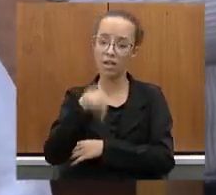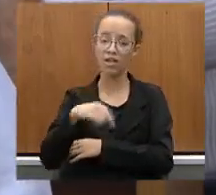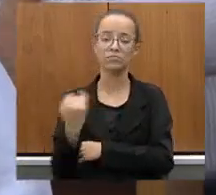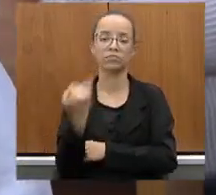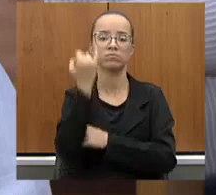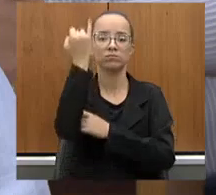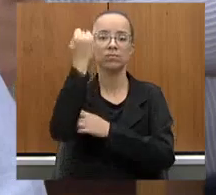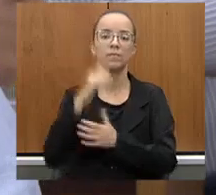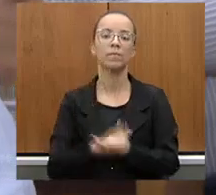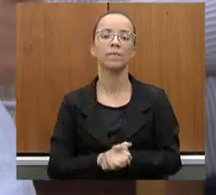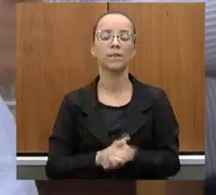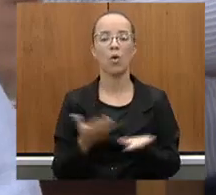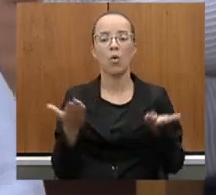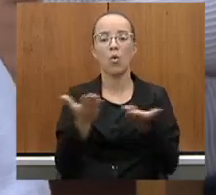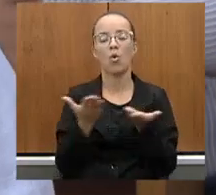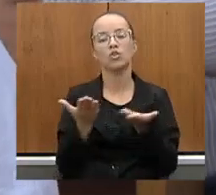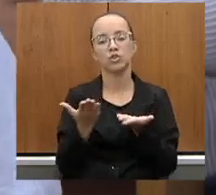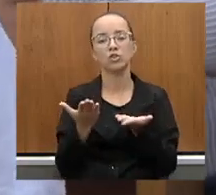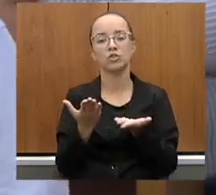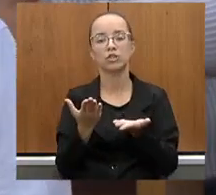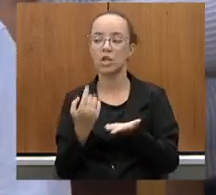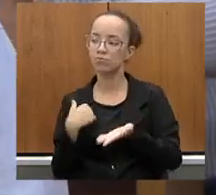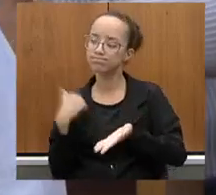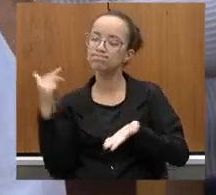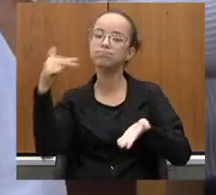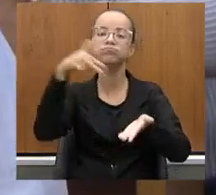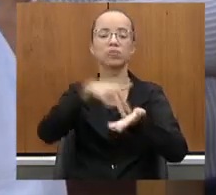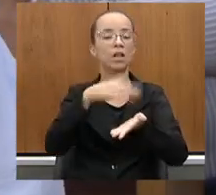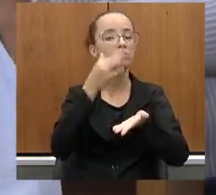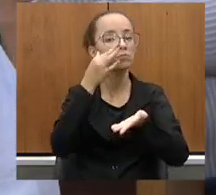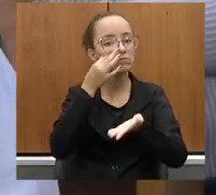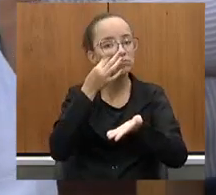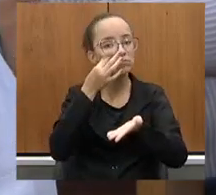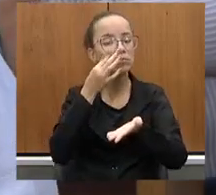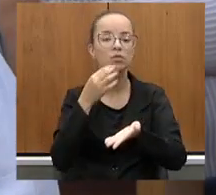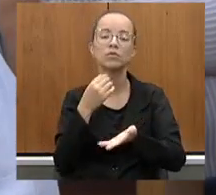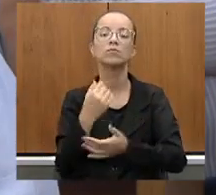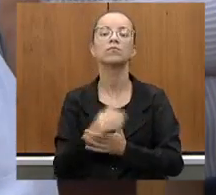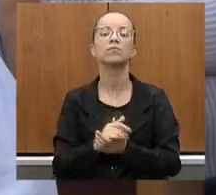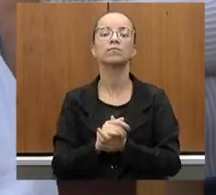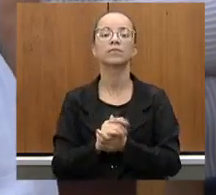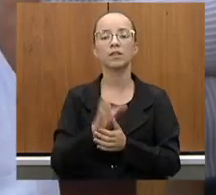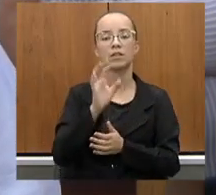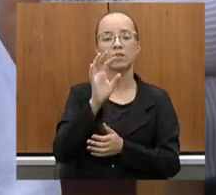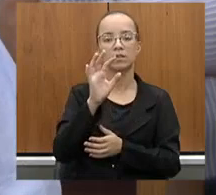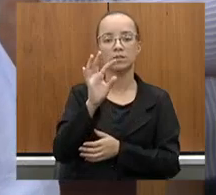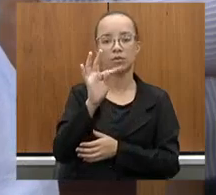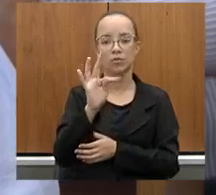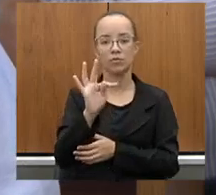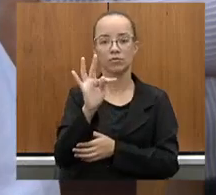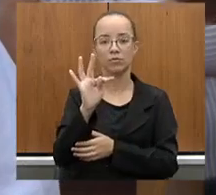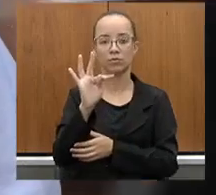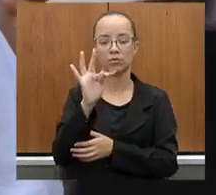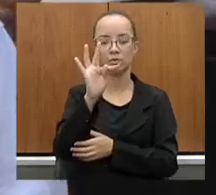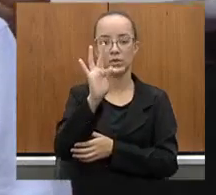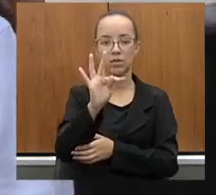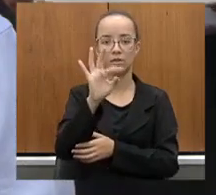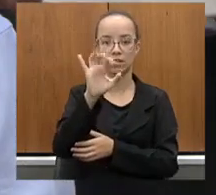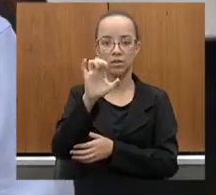Até tive, recentemente, quando estivemos lá, deputado Gustavo Santana, em Tiaflotone, com o prefeito de